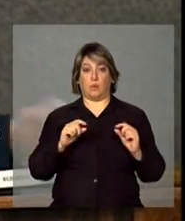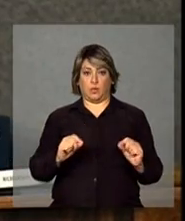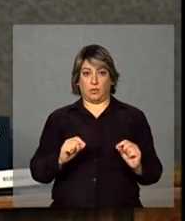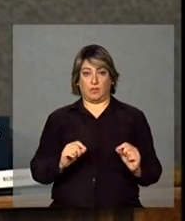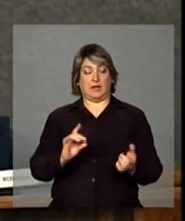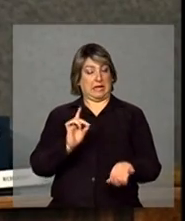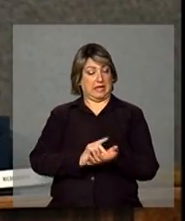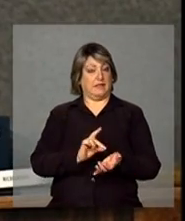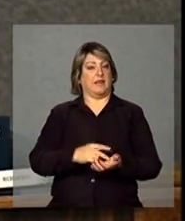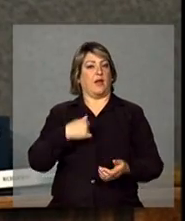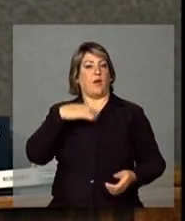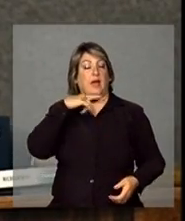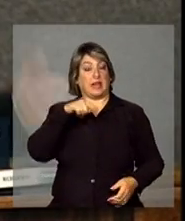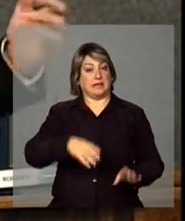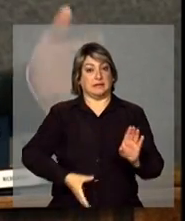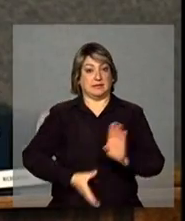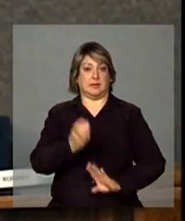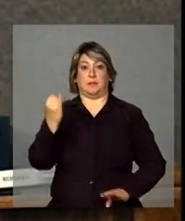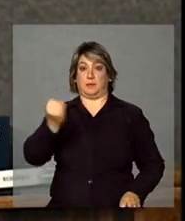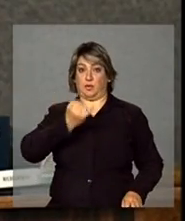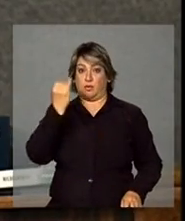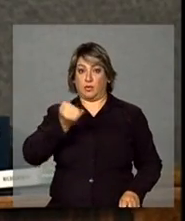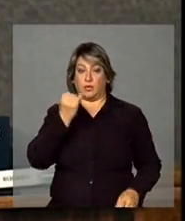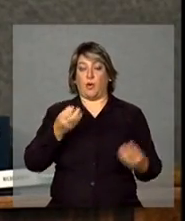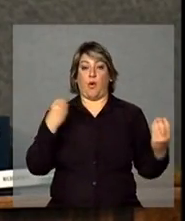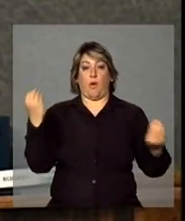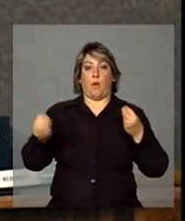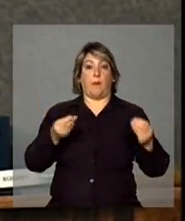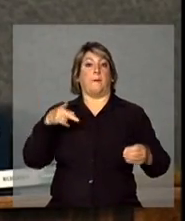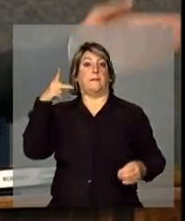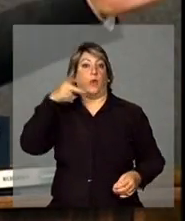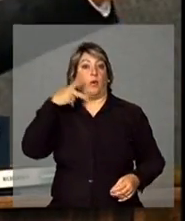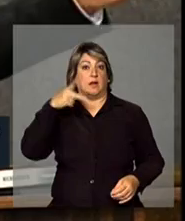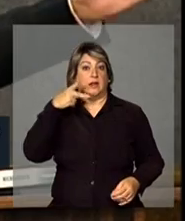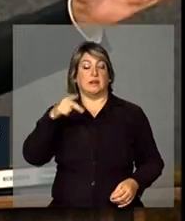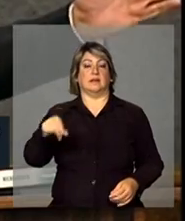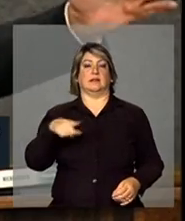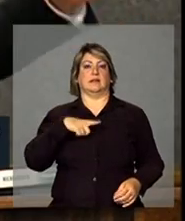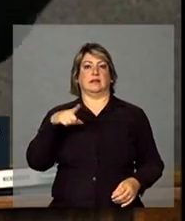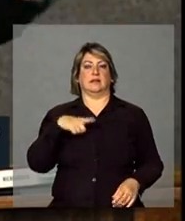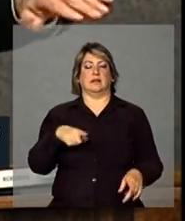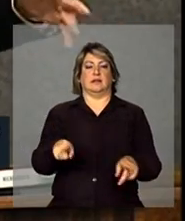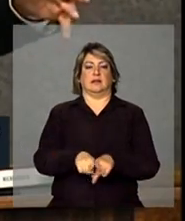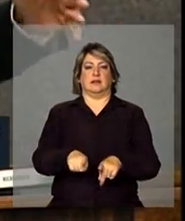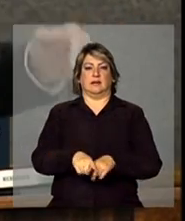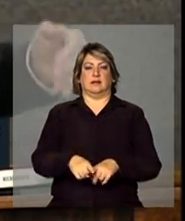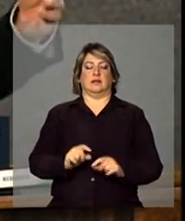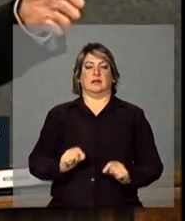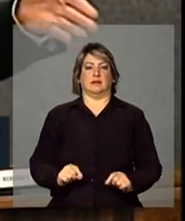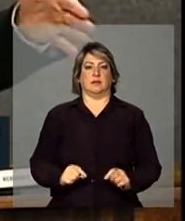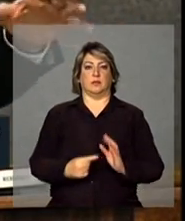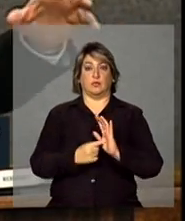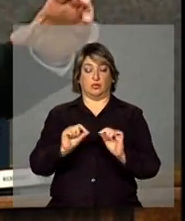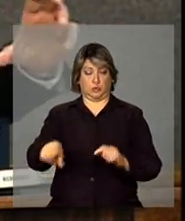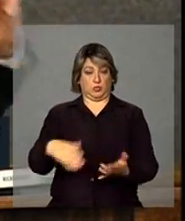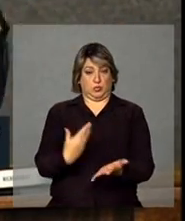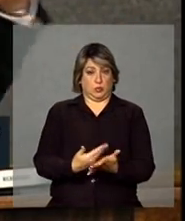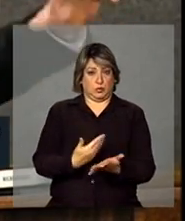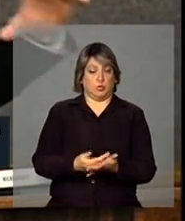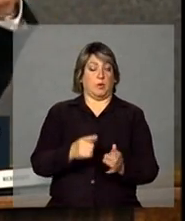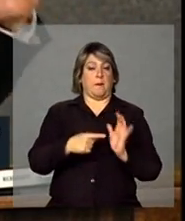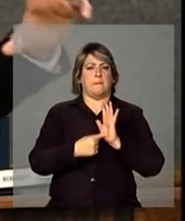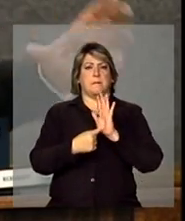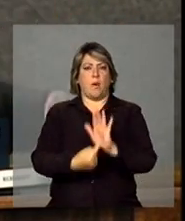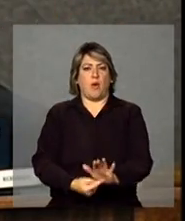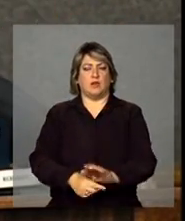que essa é uma lição importante para desenho de políticas. A ICINF já mostrava, e o estudo aqui mostra uma